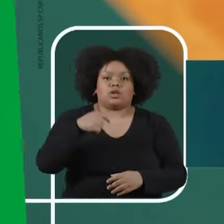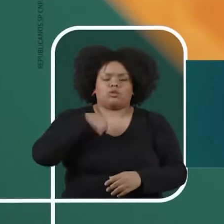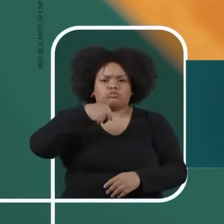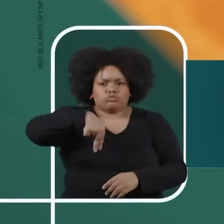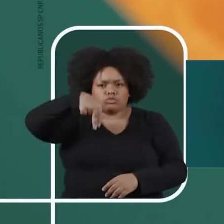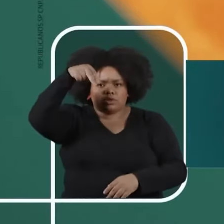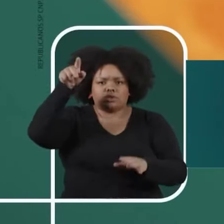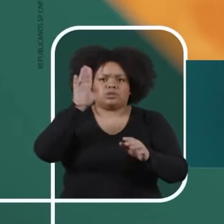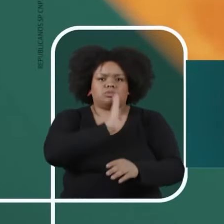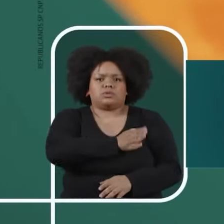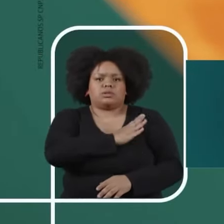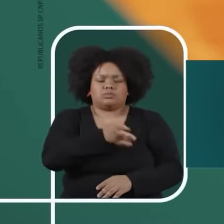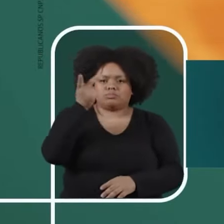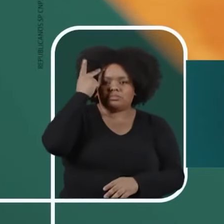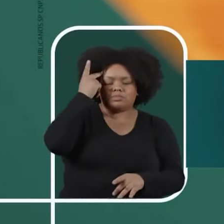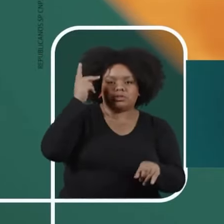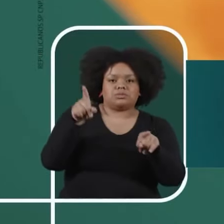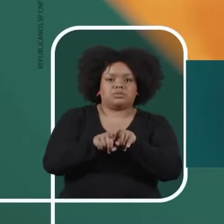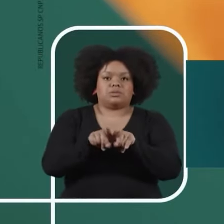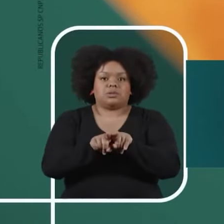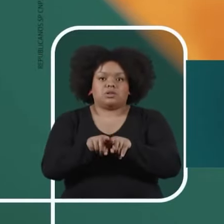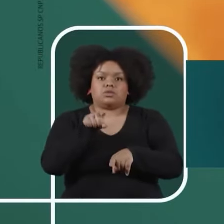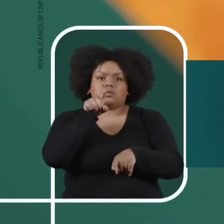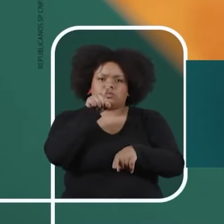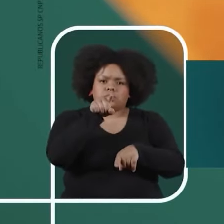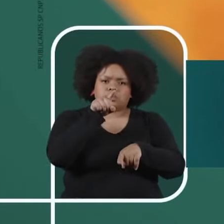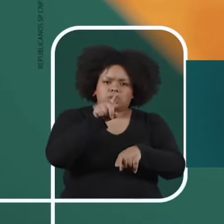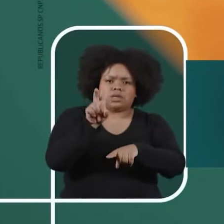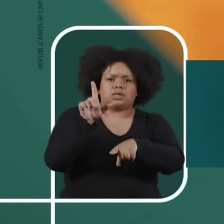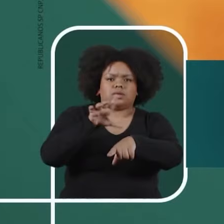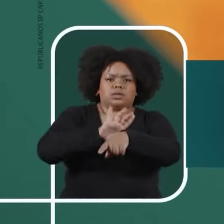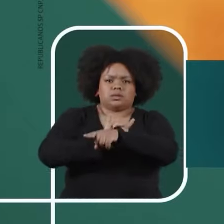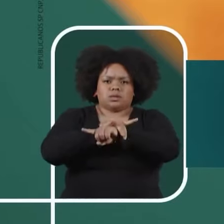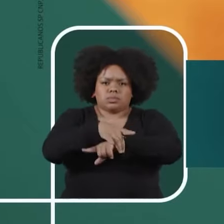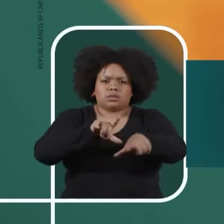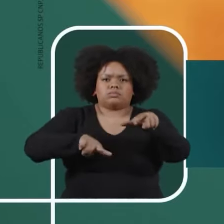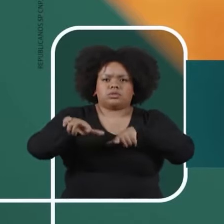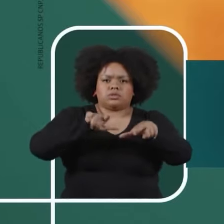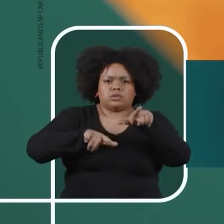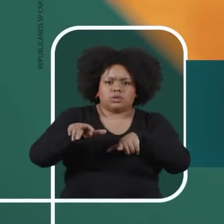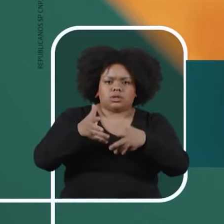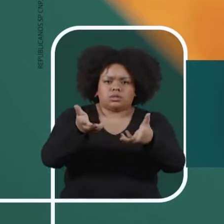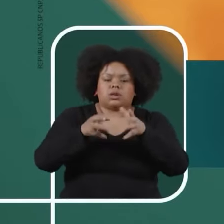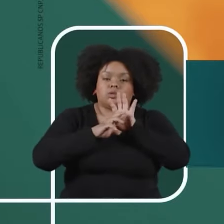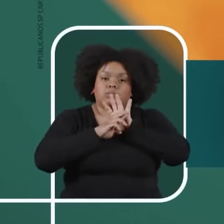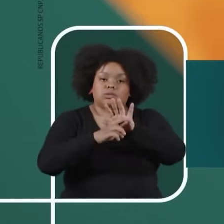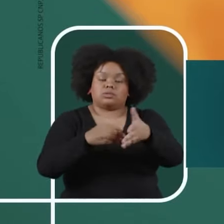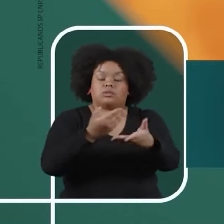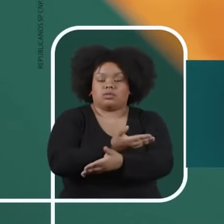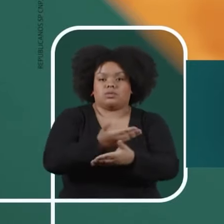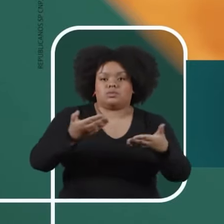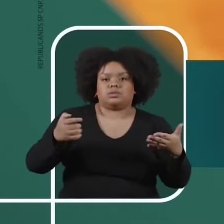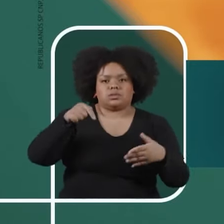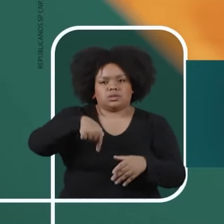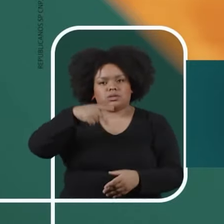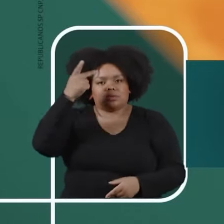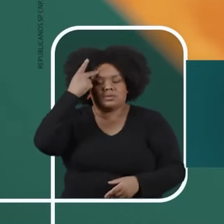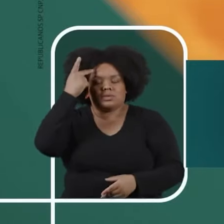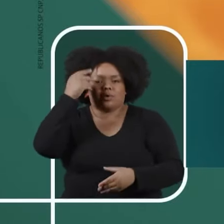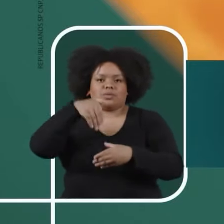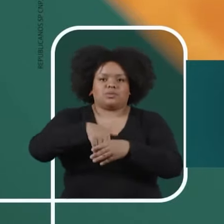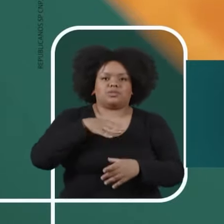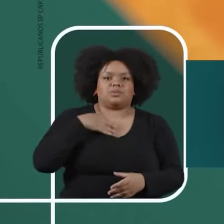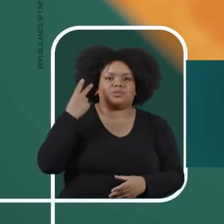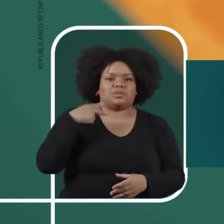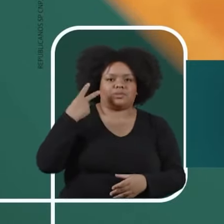Sou Fidelis, nordestino, paulistano de coração. Você que é vigilante, profissional de terceirização, quero ser o seu representante